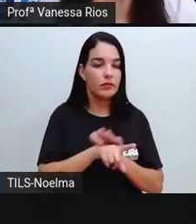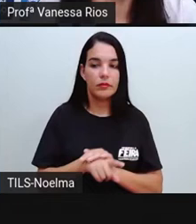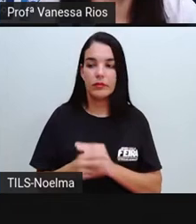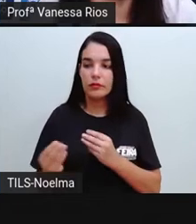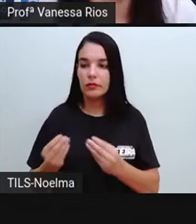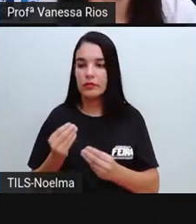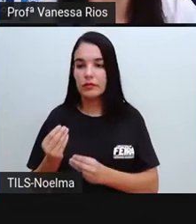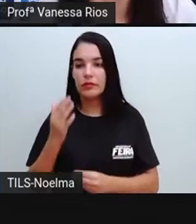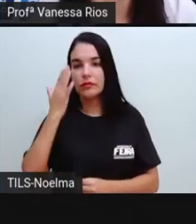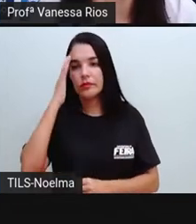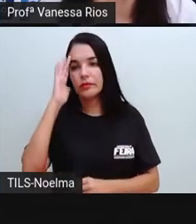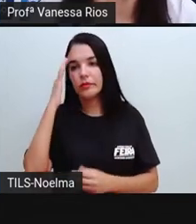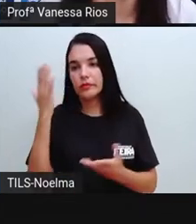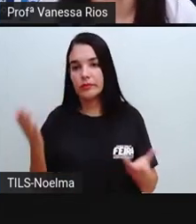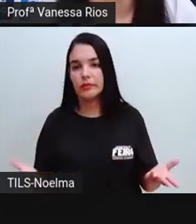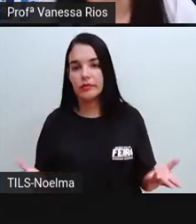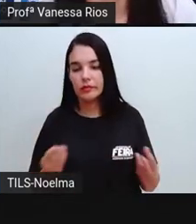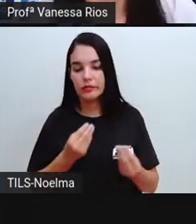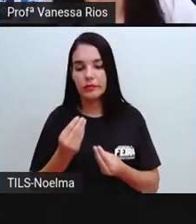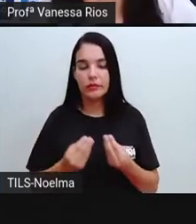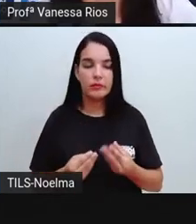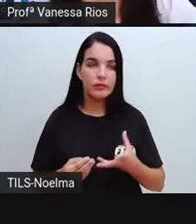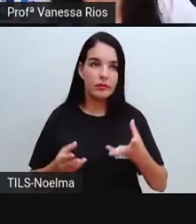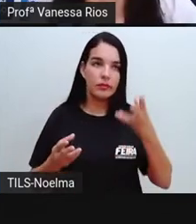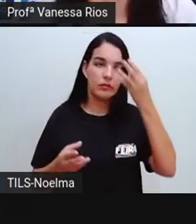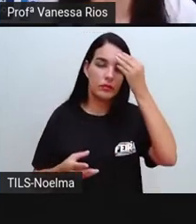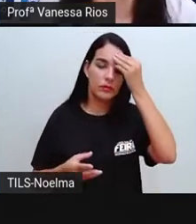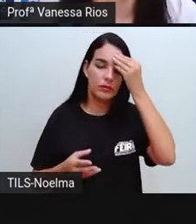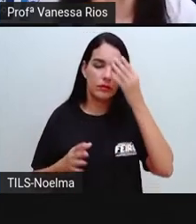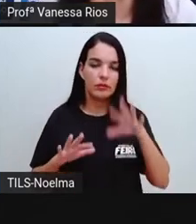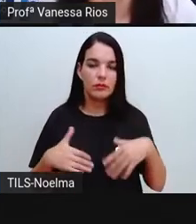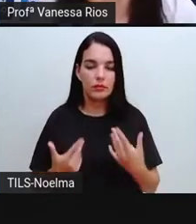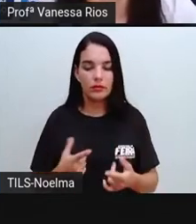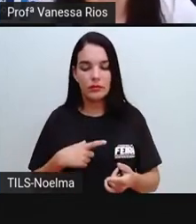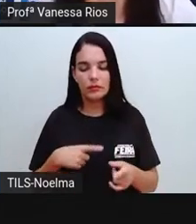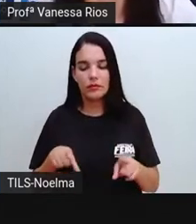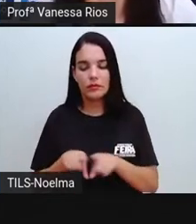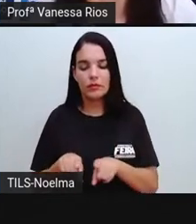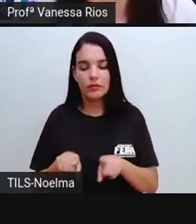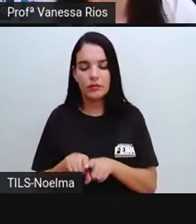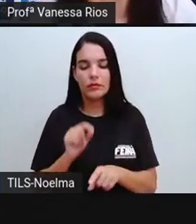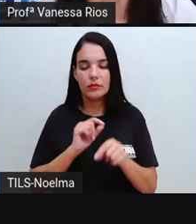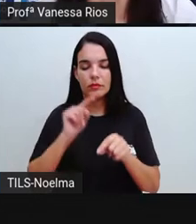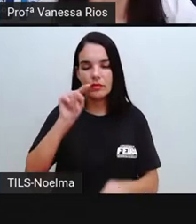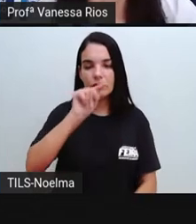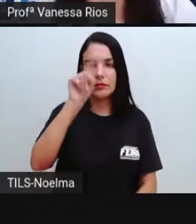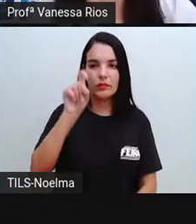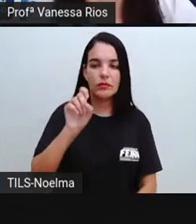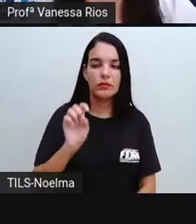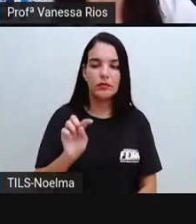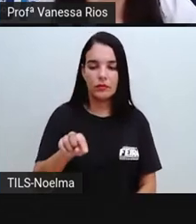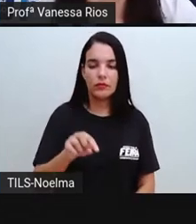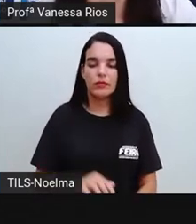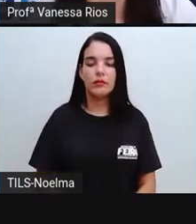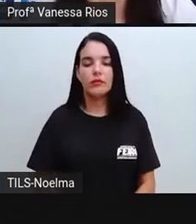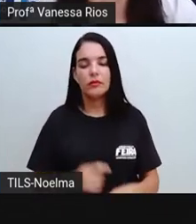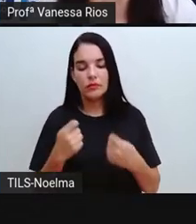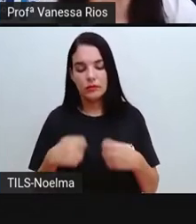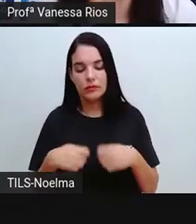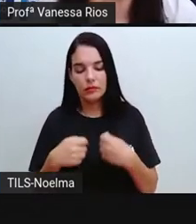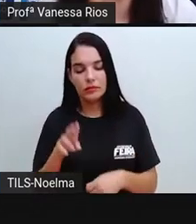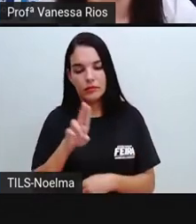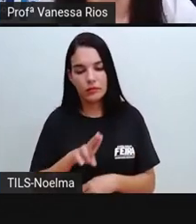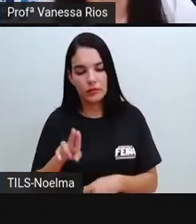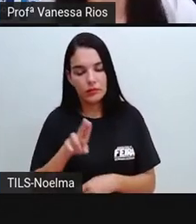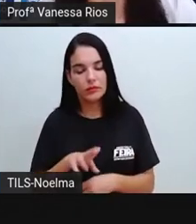entender, né? Compreender. Então, além da interrogação, todas as outras pontuações que forem necessárias ser